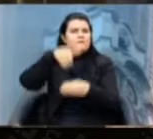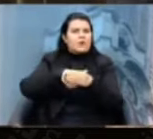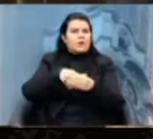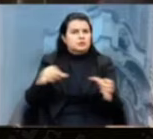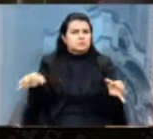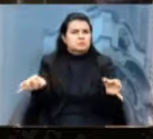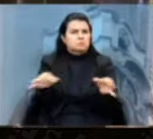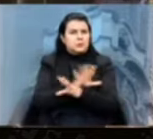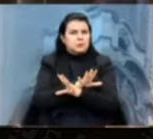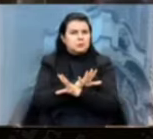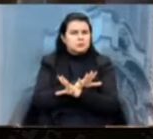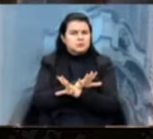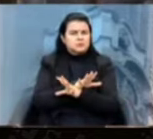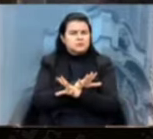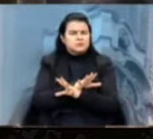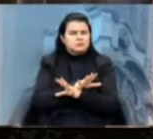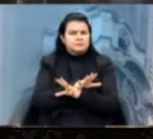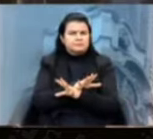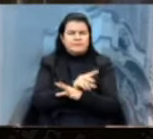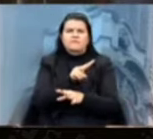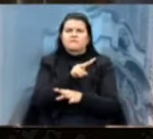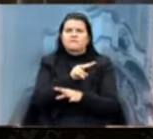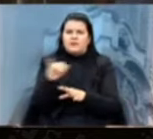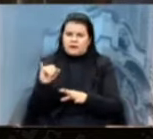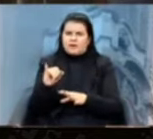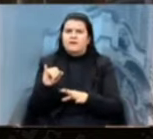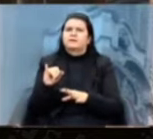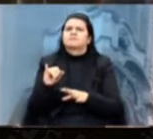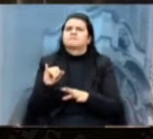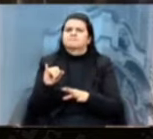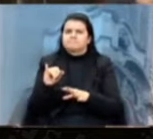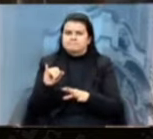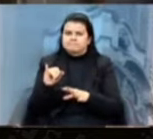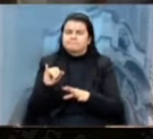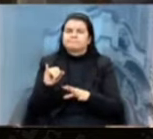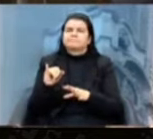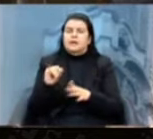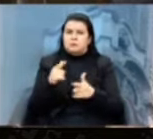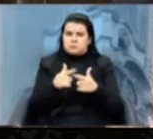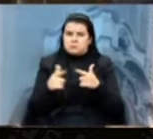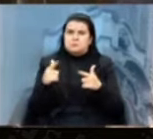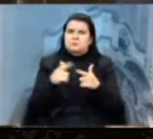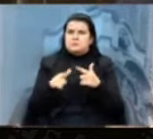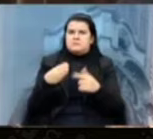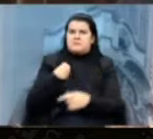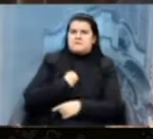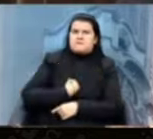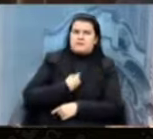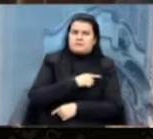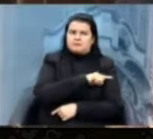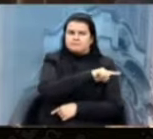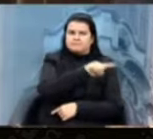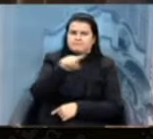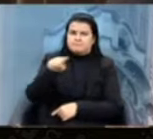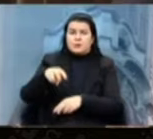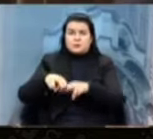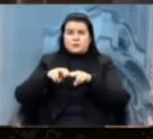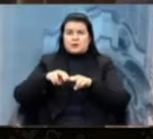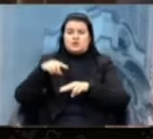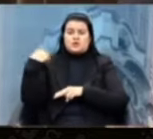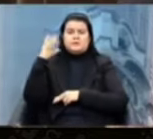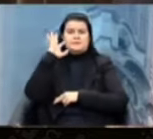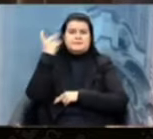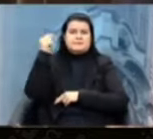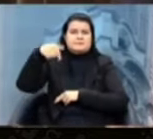possa ter o impacto que terá a decisão de muitos aqui dessa casa. Não podemos